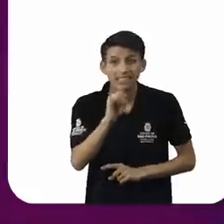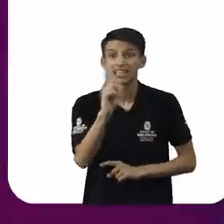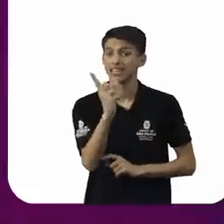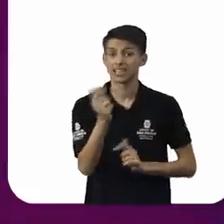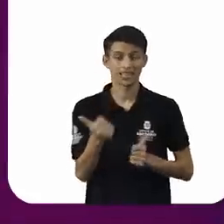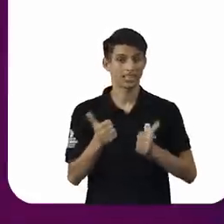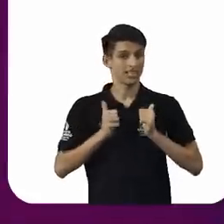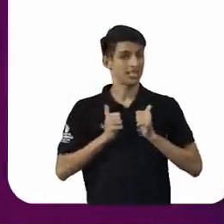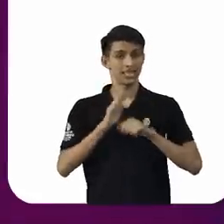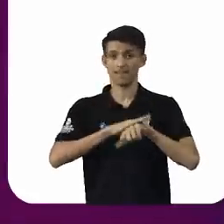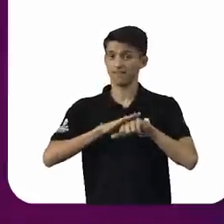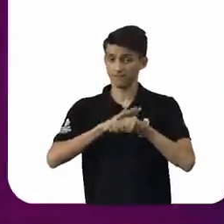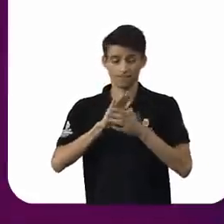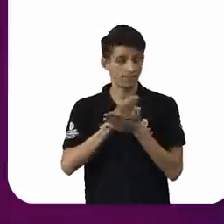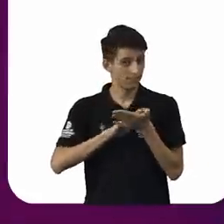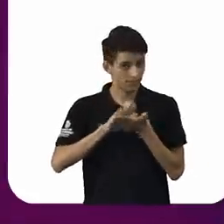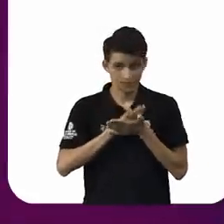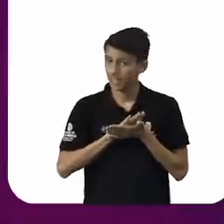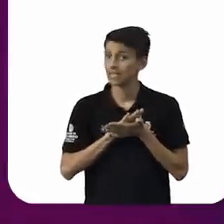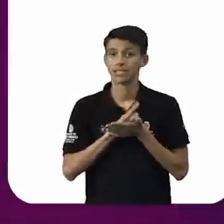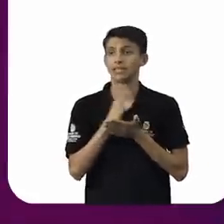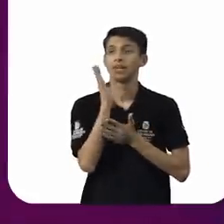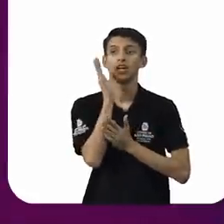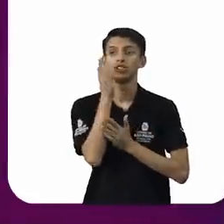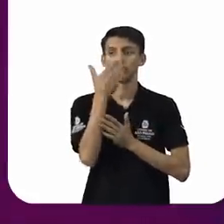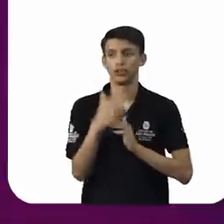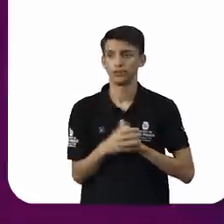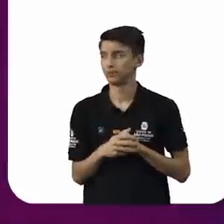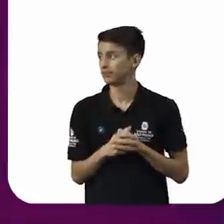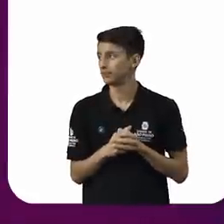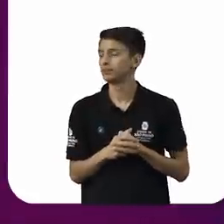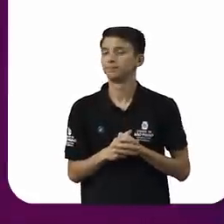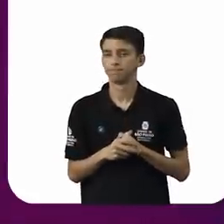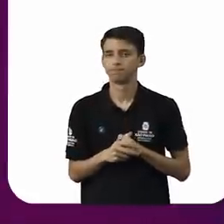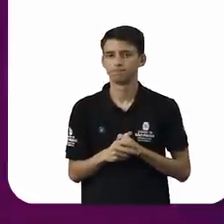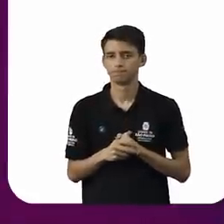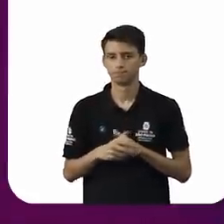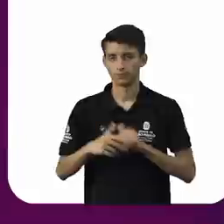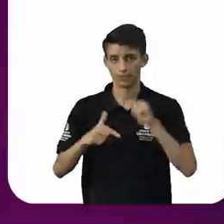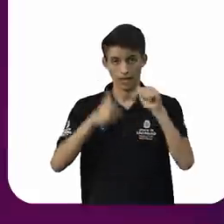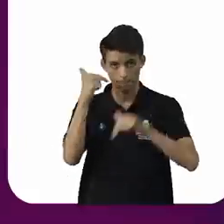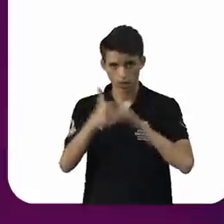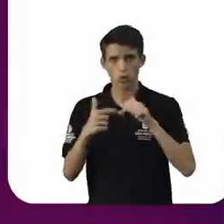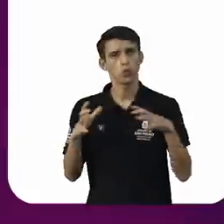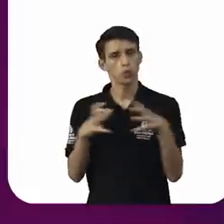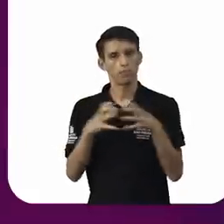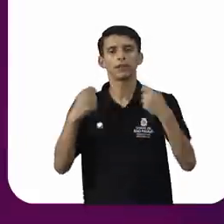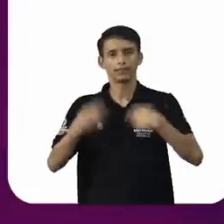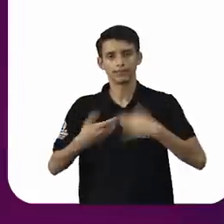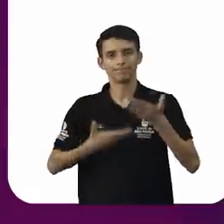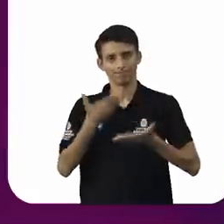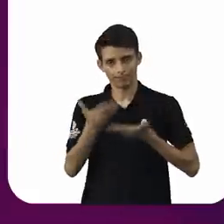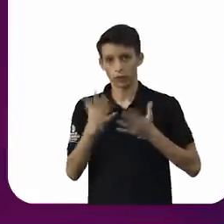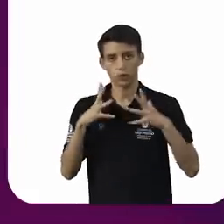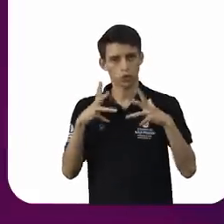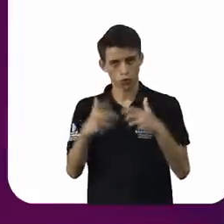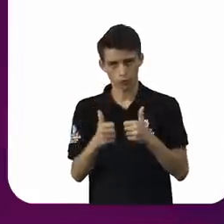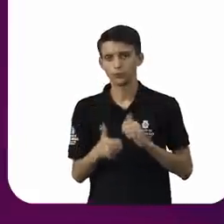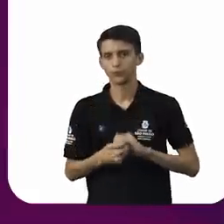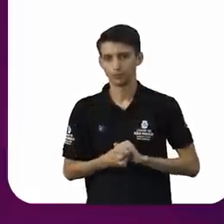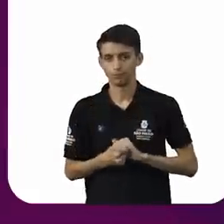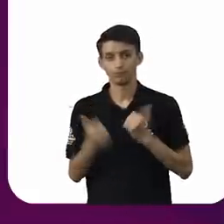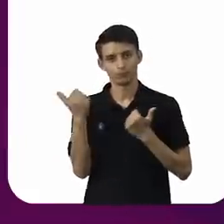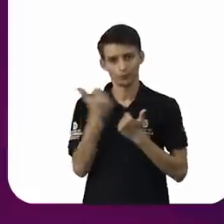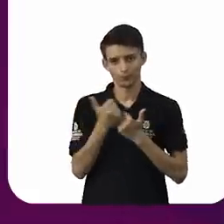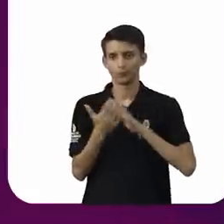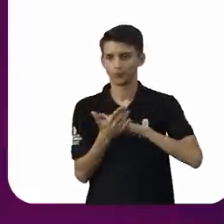Mas esse é um problema coletivo, que tem que ser tratado por todos e por todas. Muito bem. Doutora Adriana, na mesma